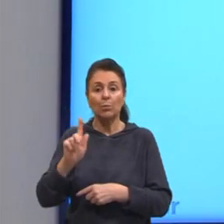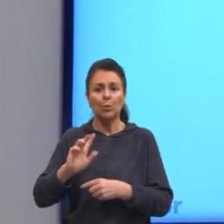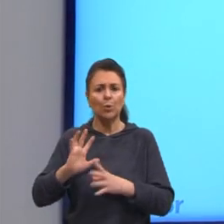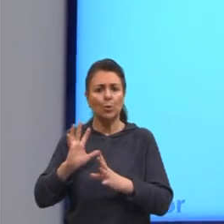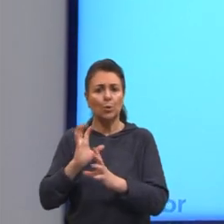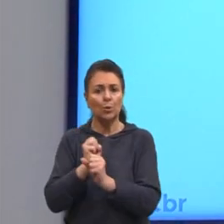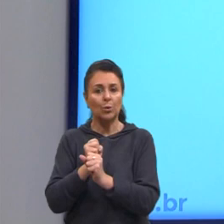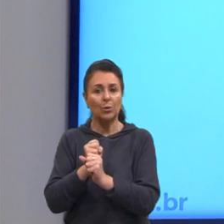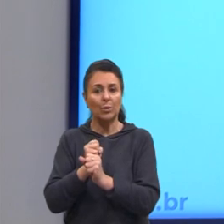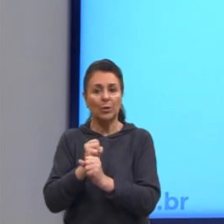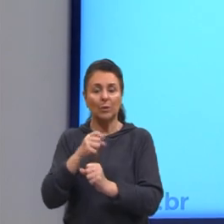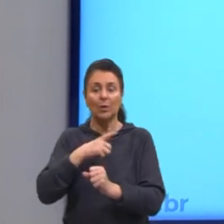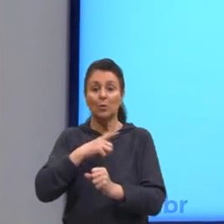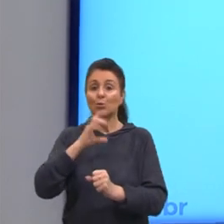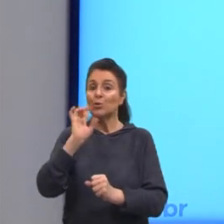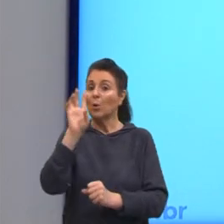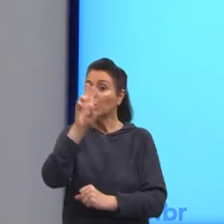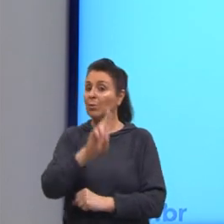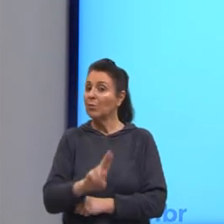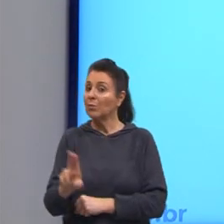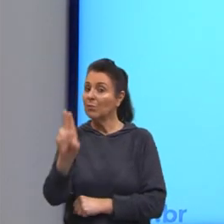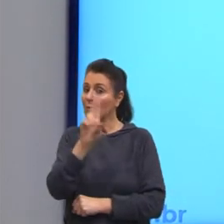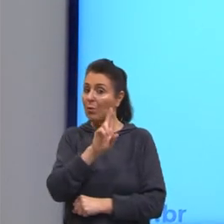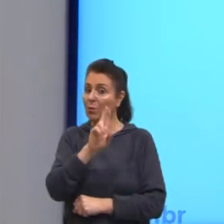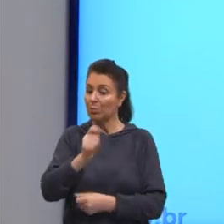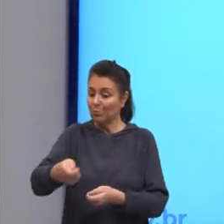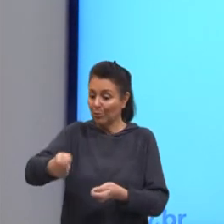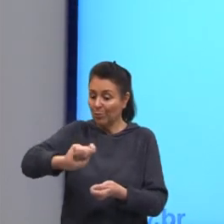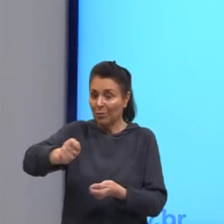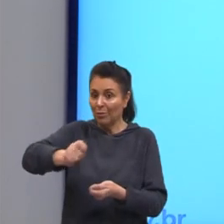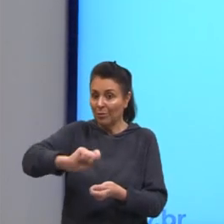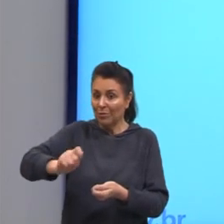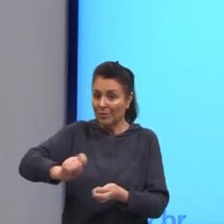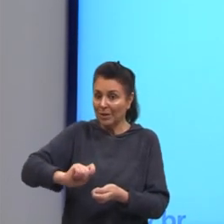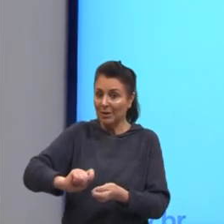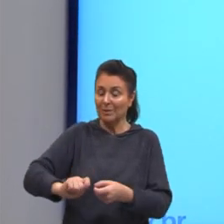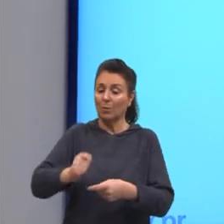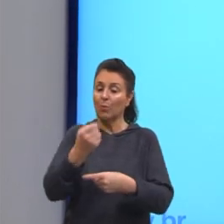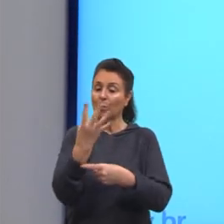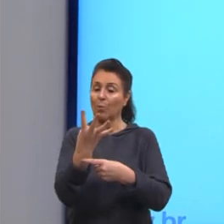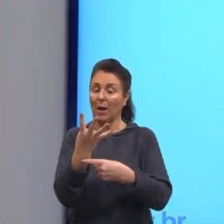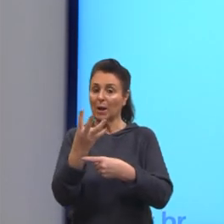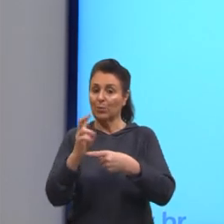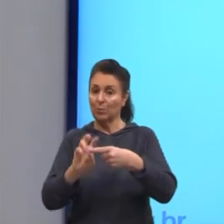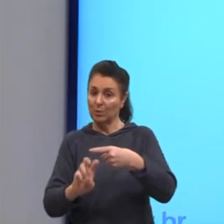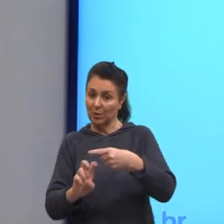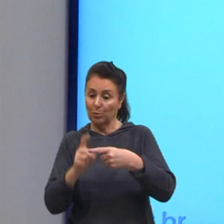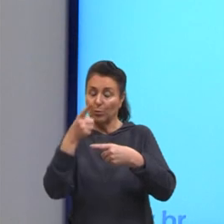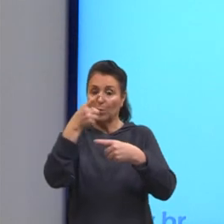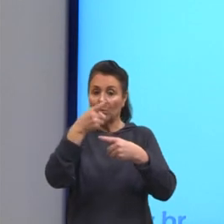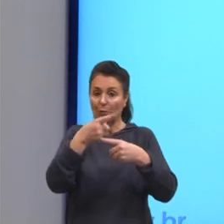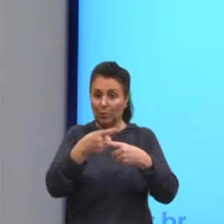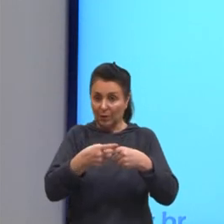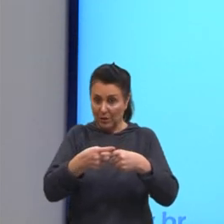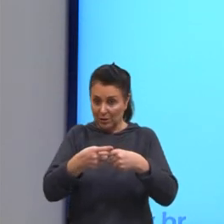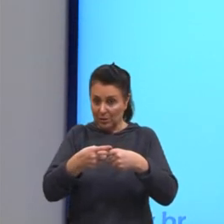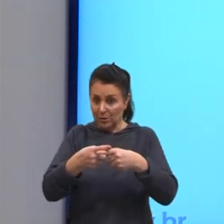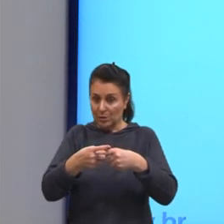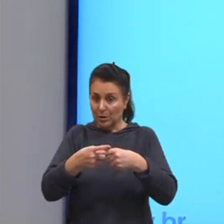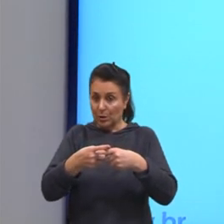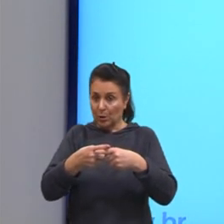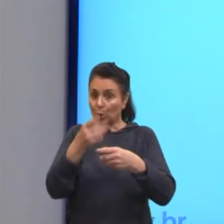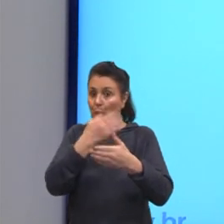o valor da receita, que seria 4 quintos. Então, gente pode dizer que 4 quintos vezes o valor inteiro